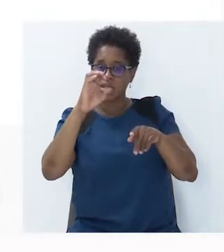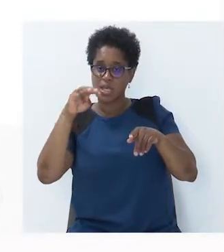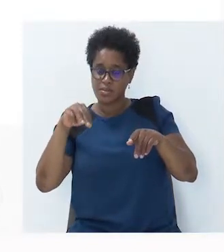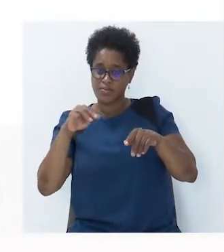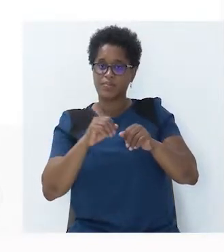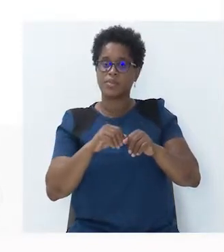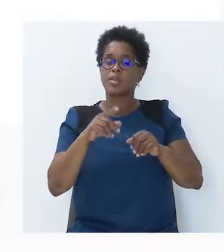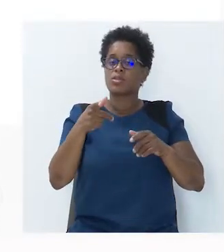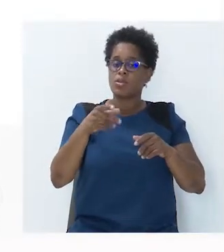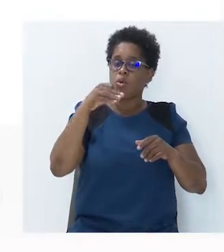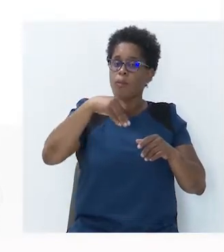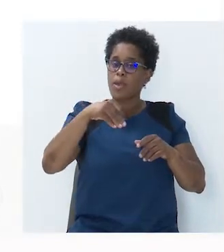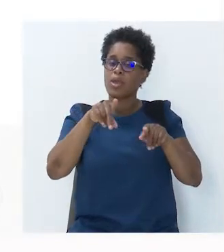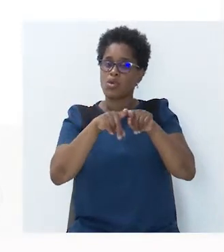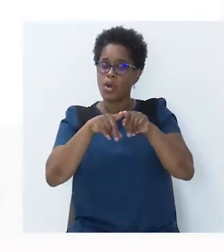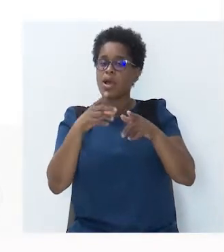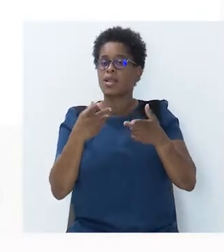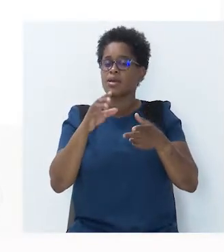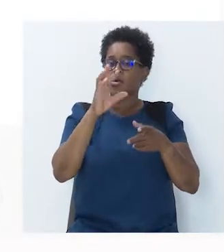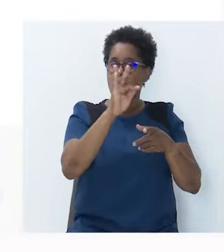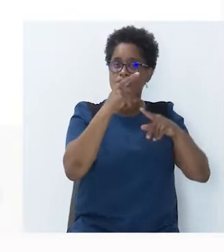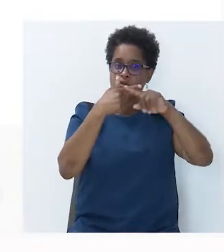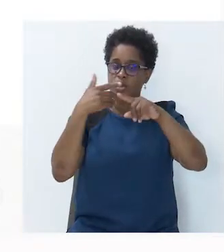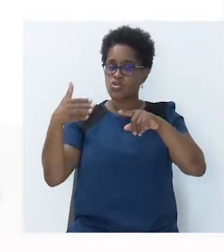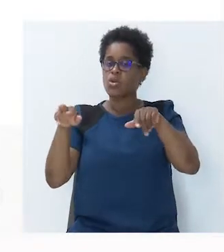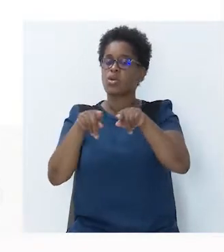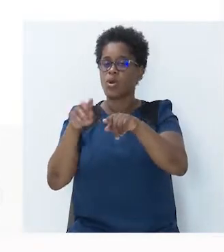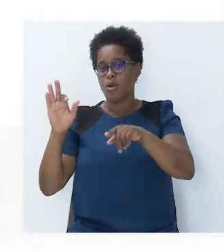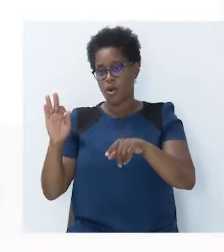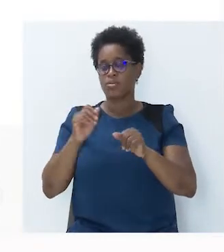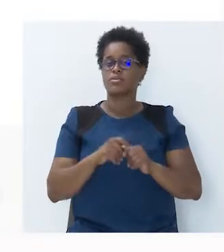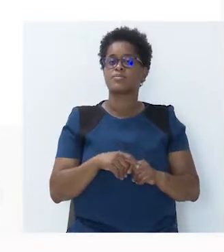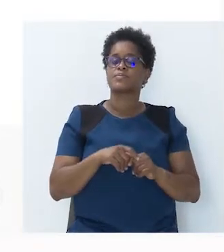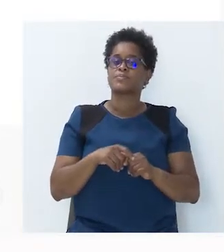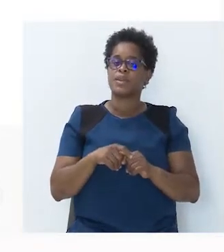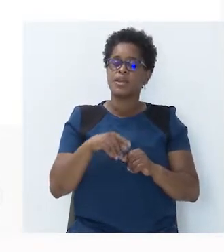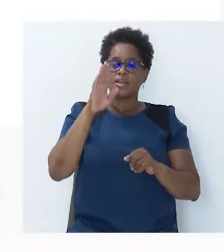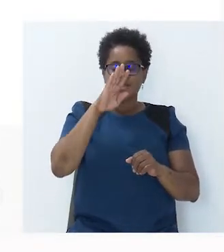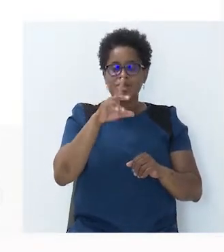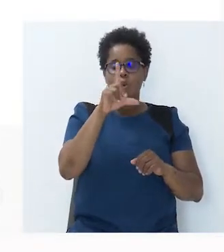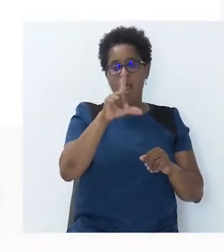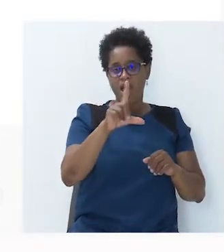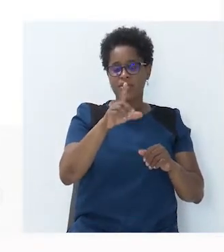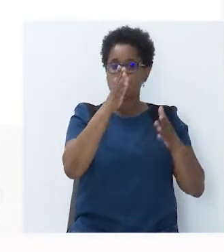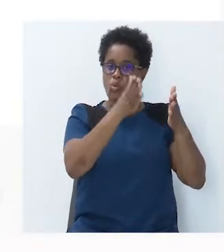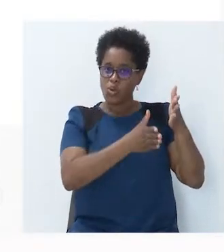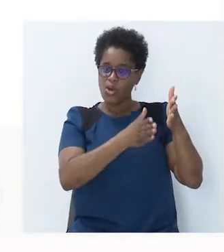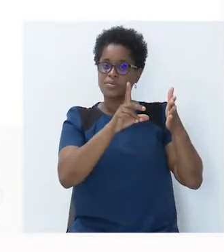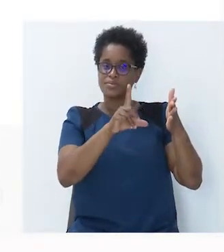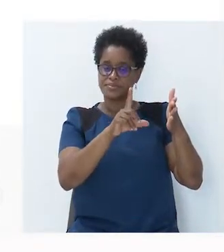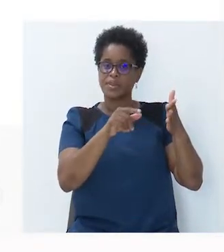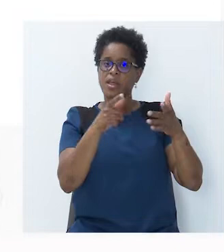perímetro será 4 vezes 1, que neste caso é igual a 4. Se o lado vale